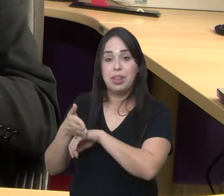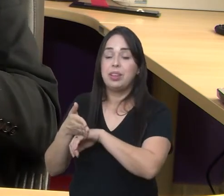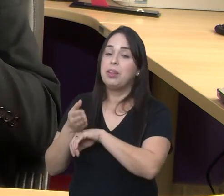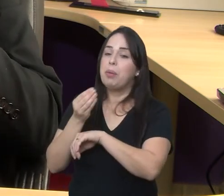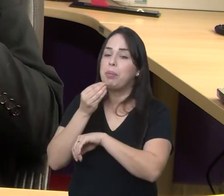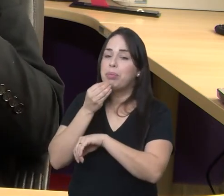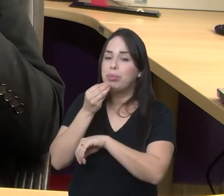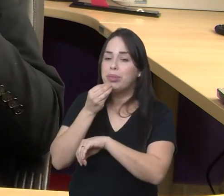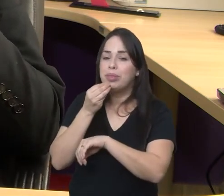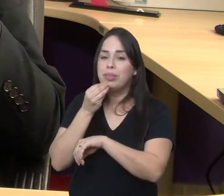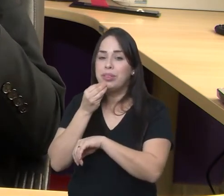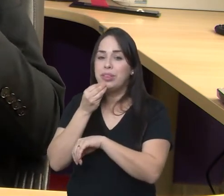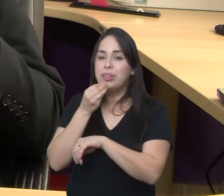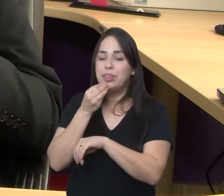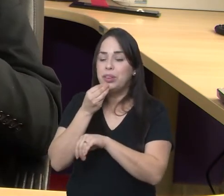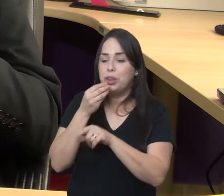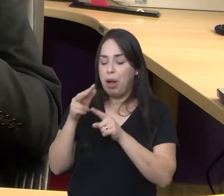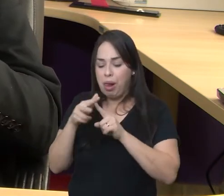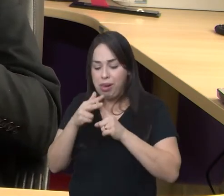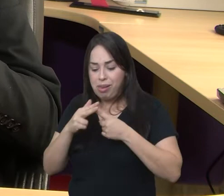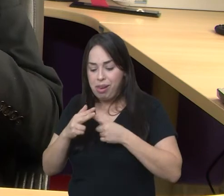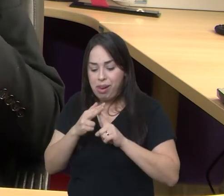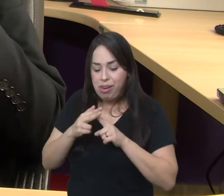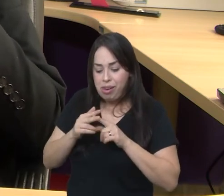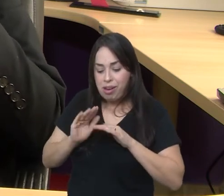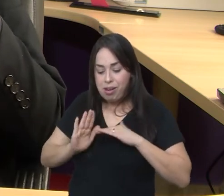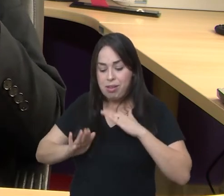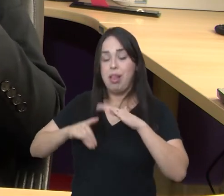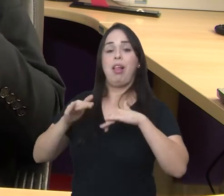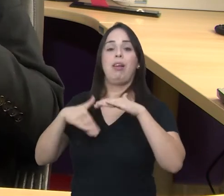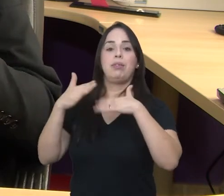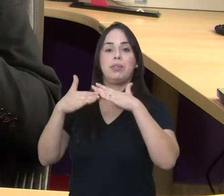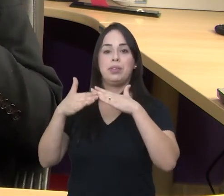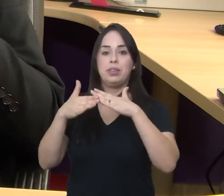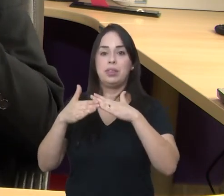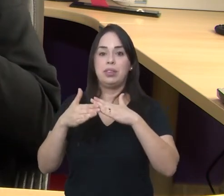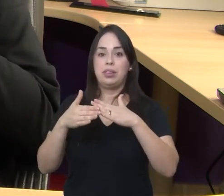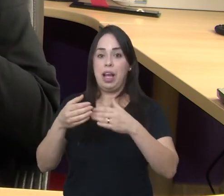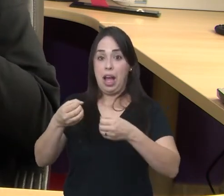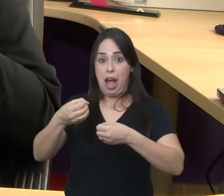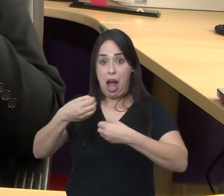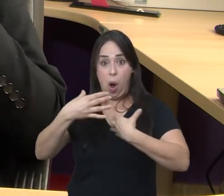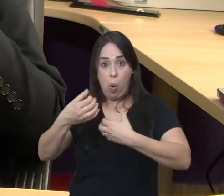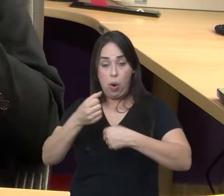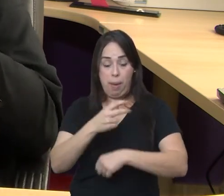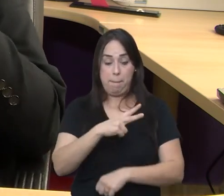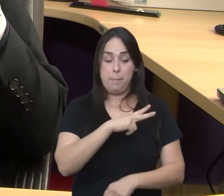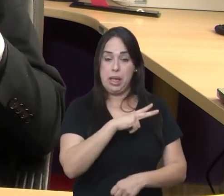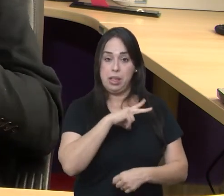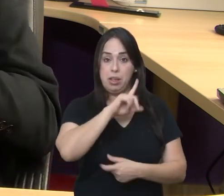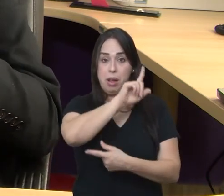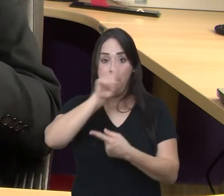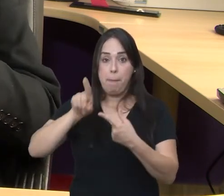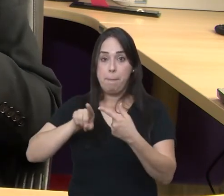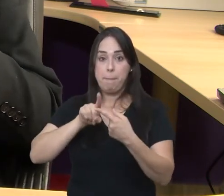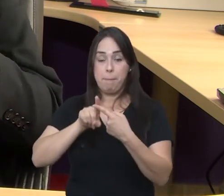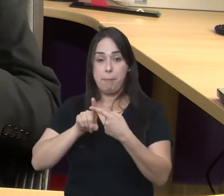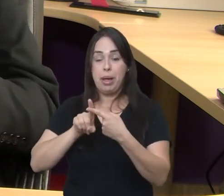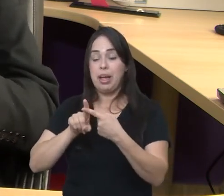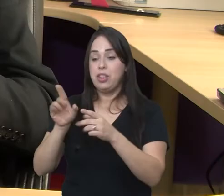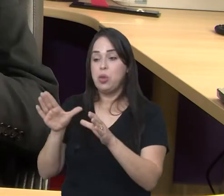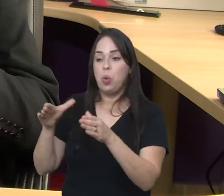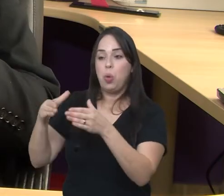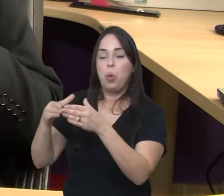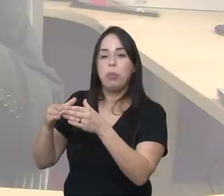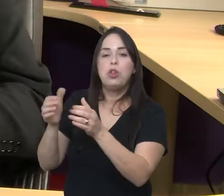a oportunidade de se aperfeiçoar enquanto artista ele tem aulas individuais e tem aulas no coletivo